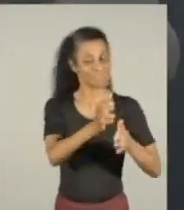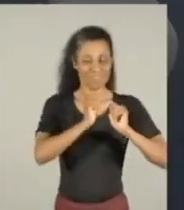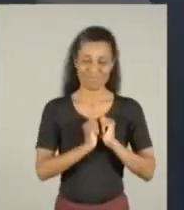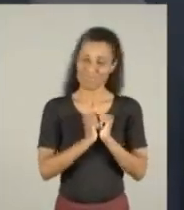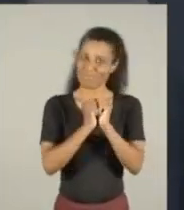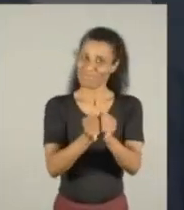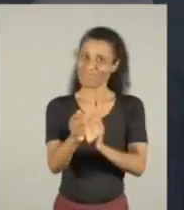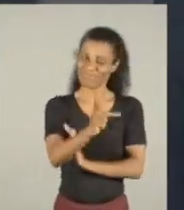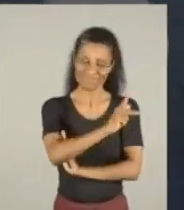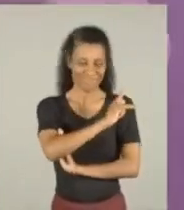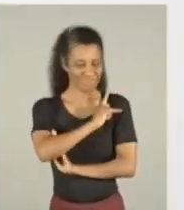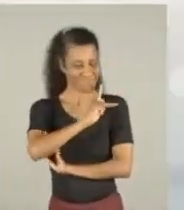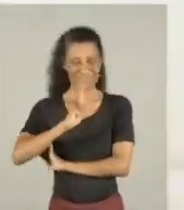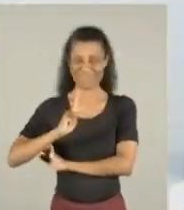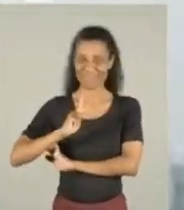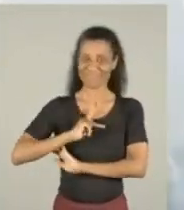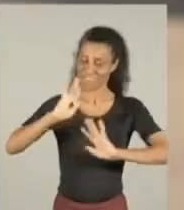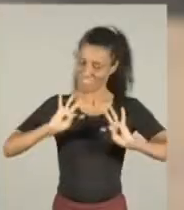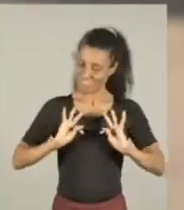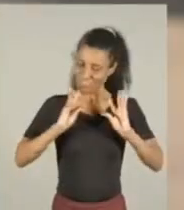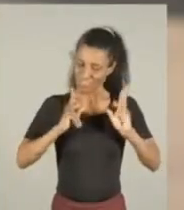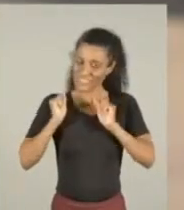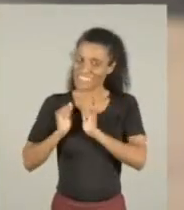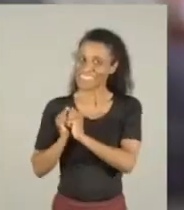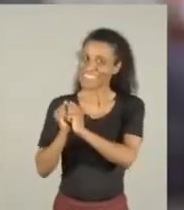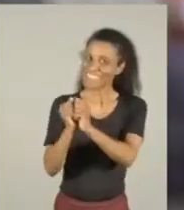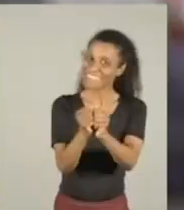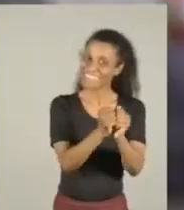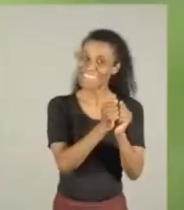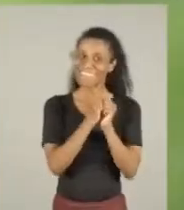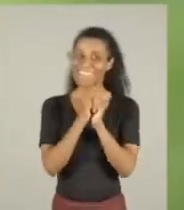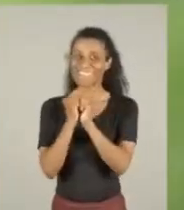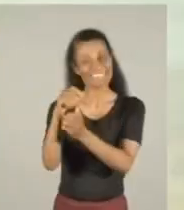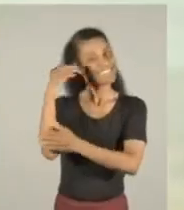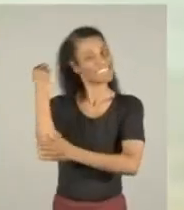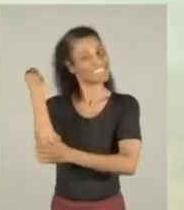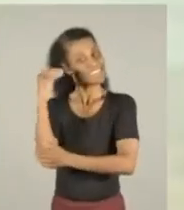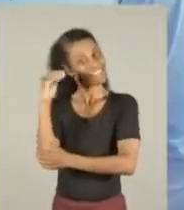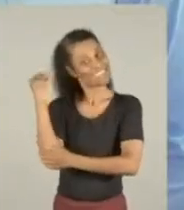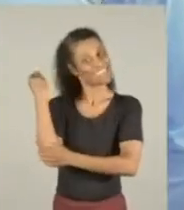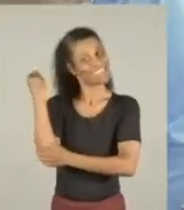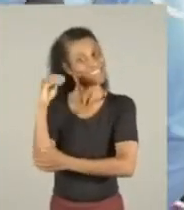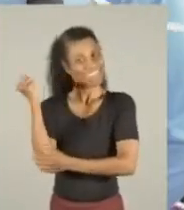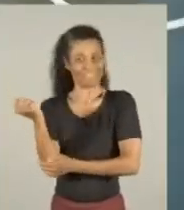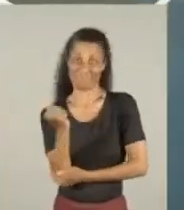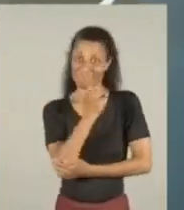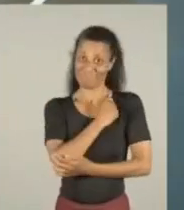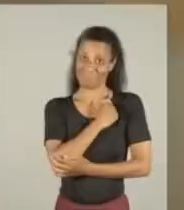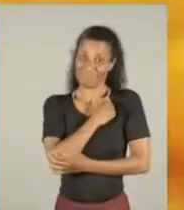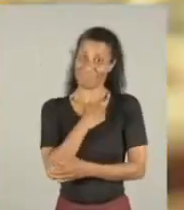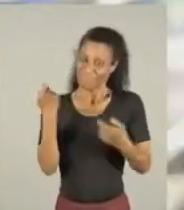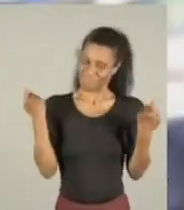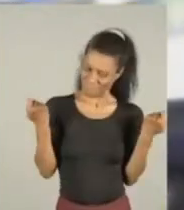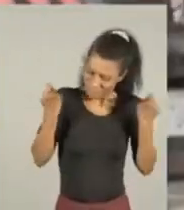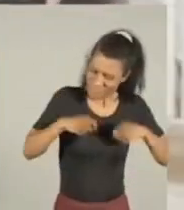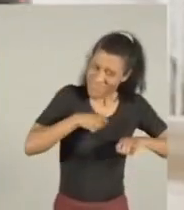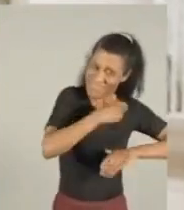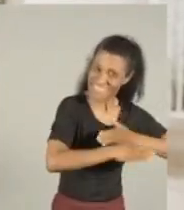sempre junto da gente. Tamo junto, Porto Alegre,